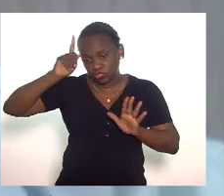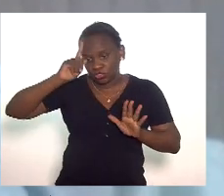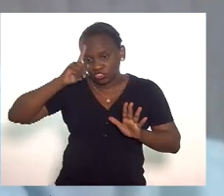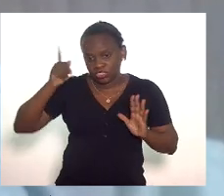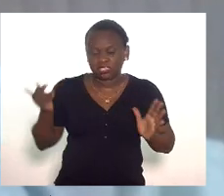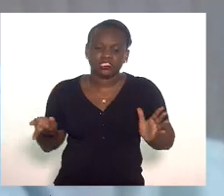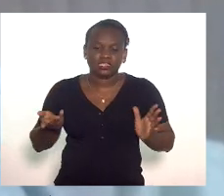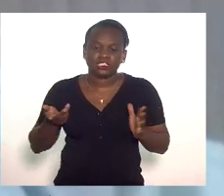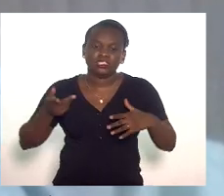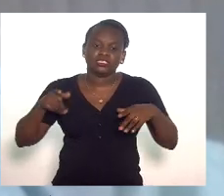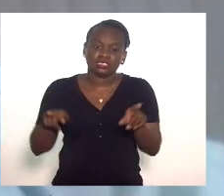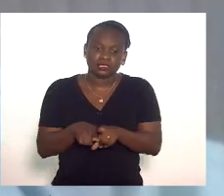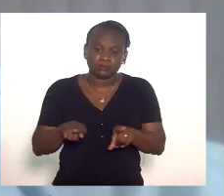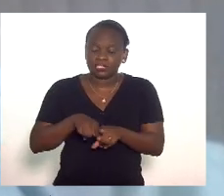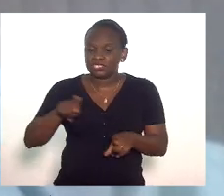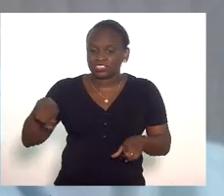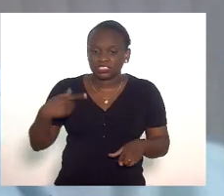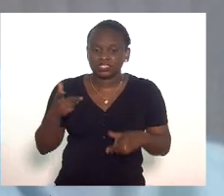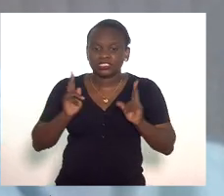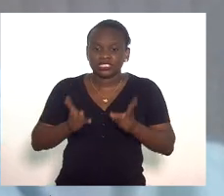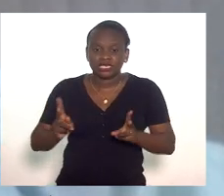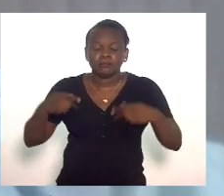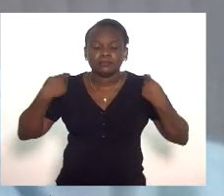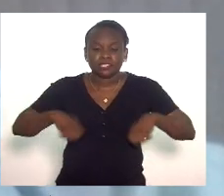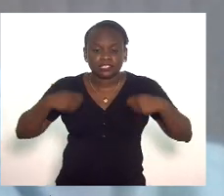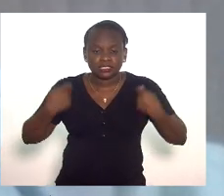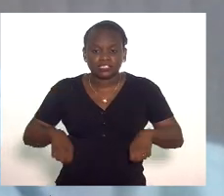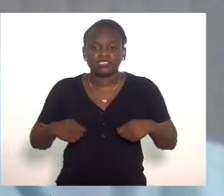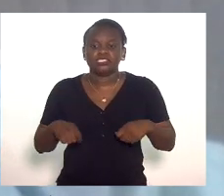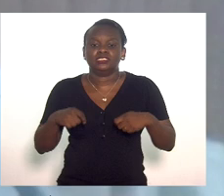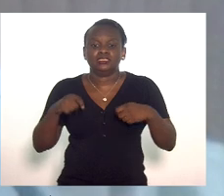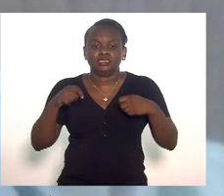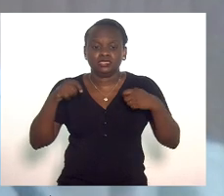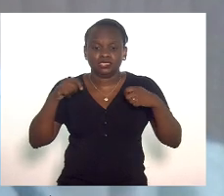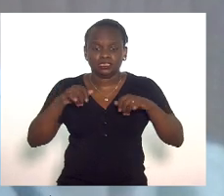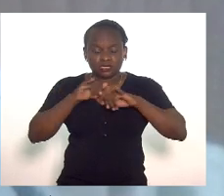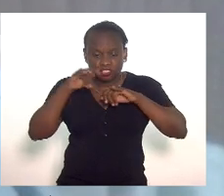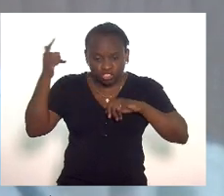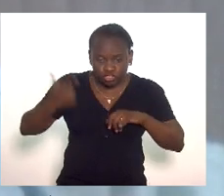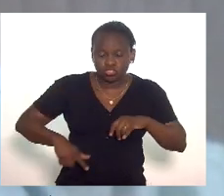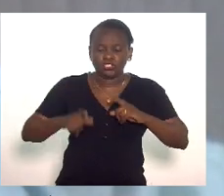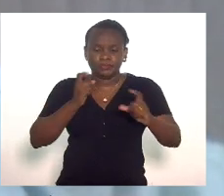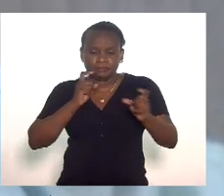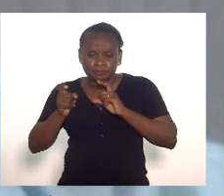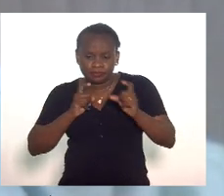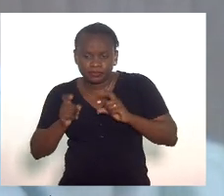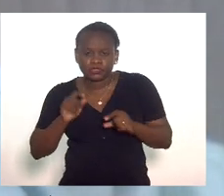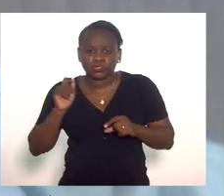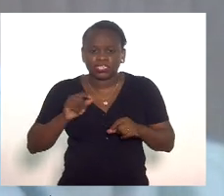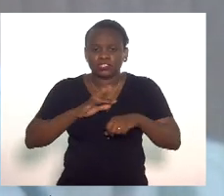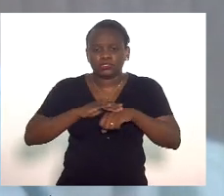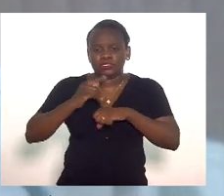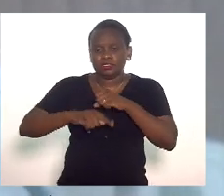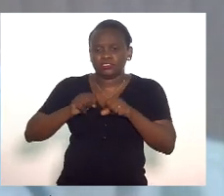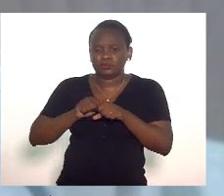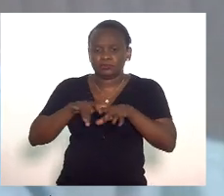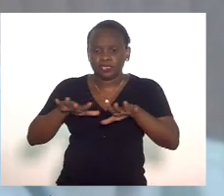e que nos coloca sempre na necessidade de trazermos novamente a discussão que é essa pandemia